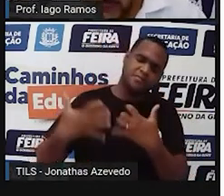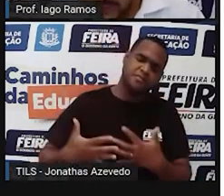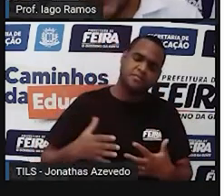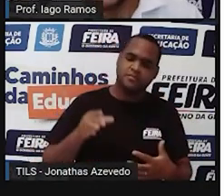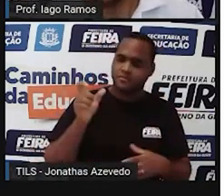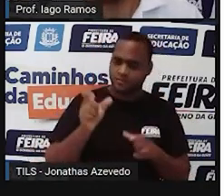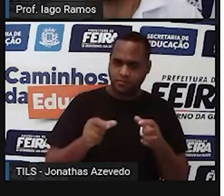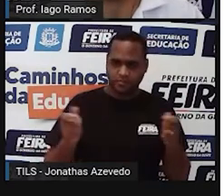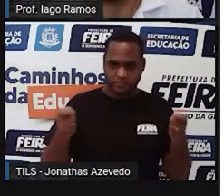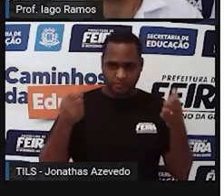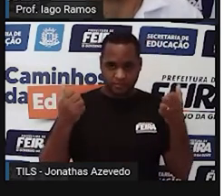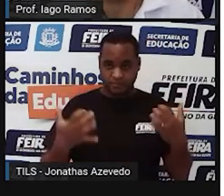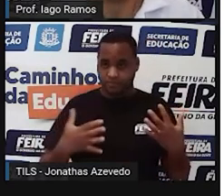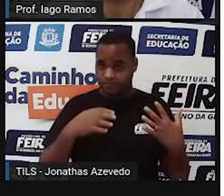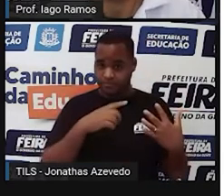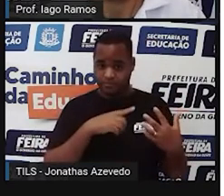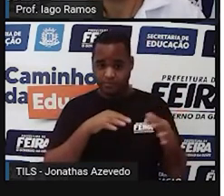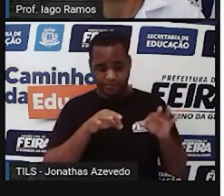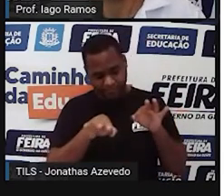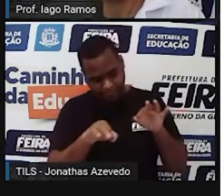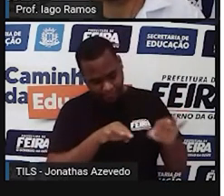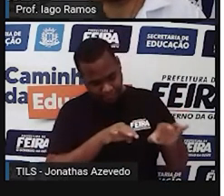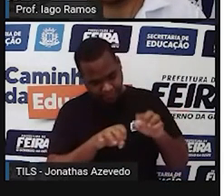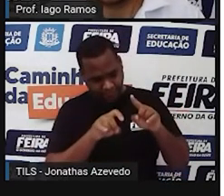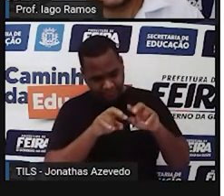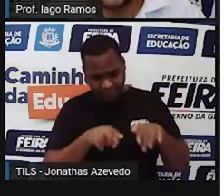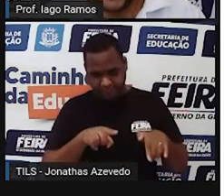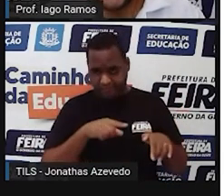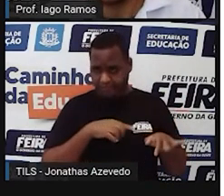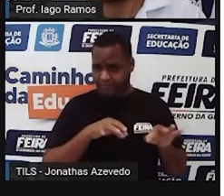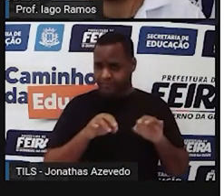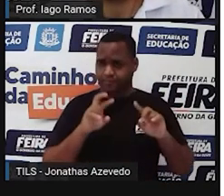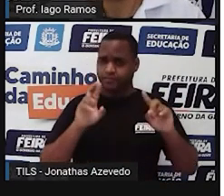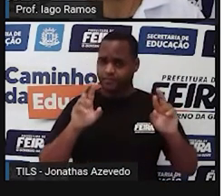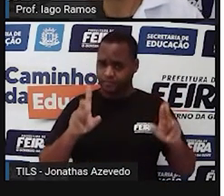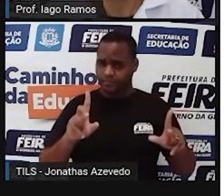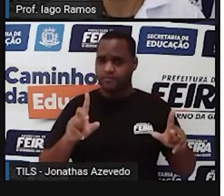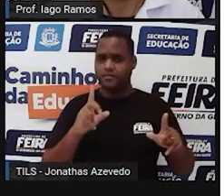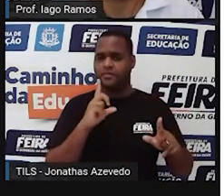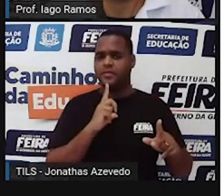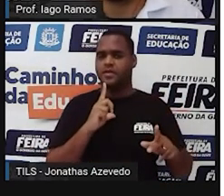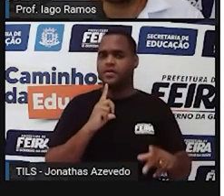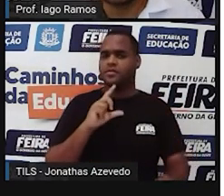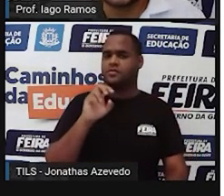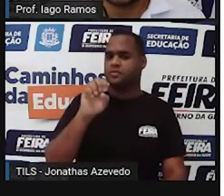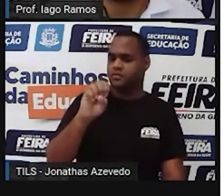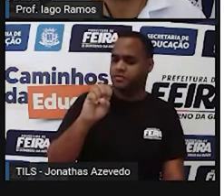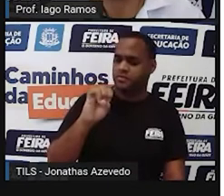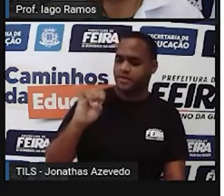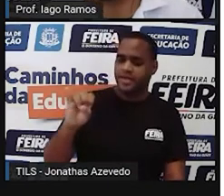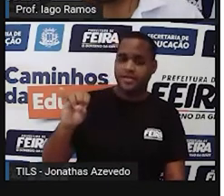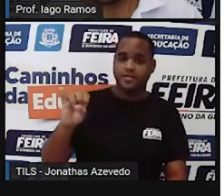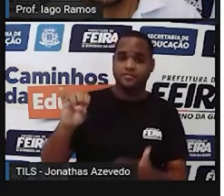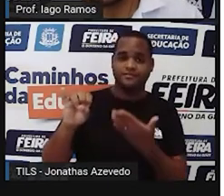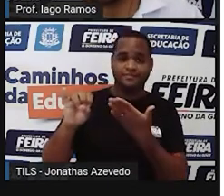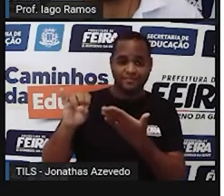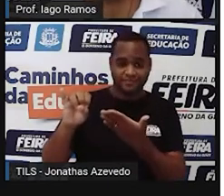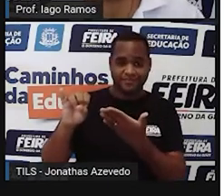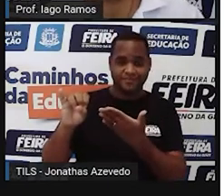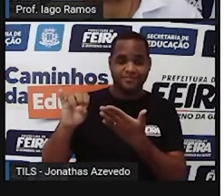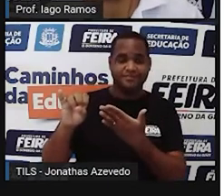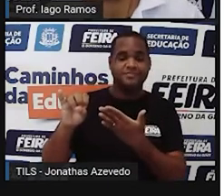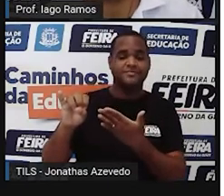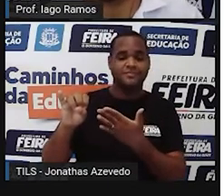tudo isso foi organizado, né? Para não ter essa diferença. E quem organizou isso foi o chamado Sistema Internacional de